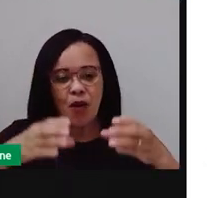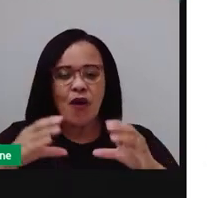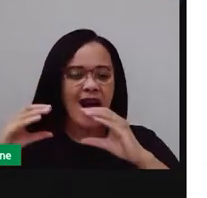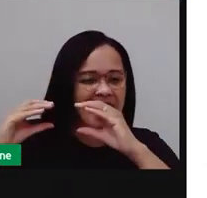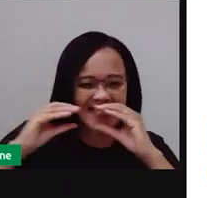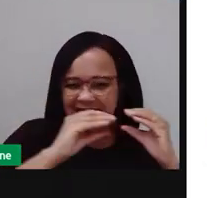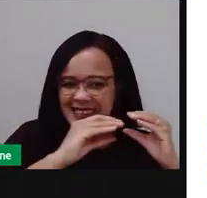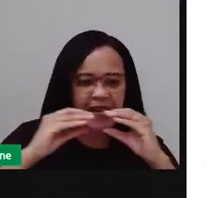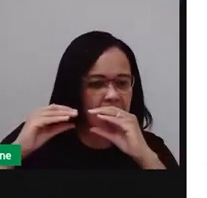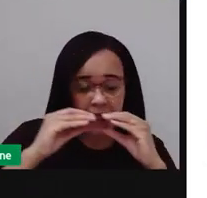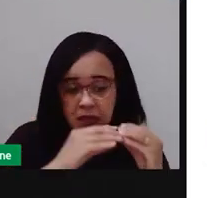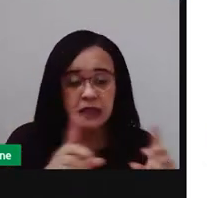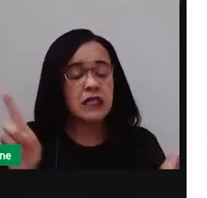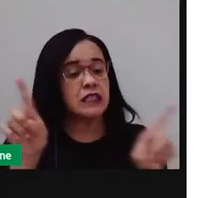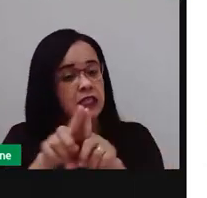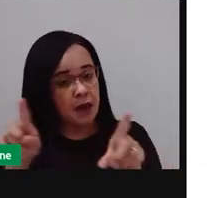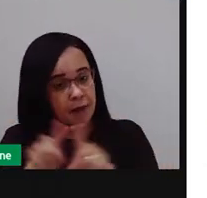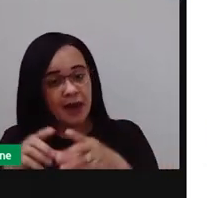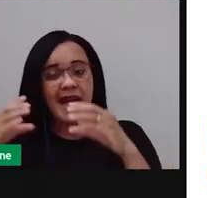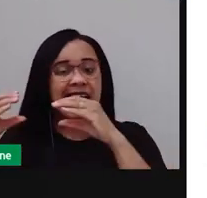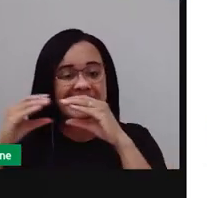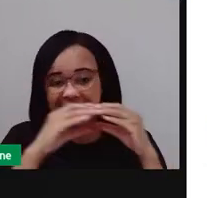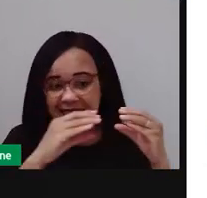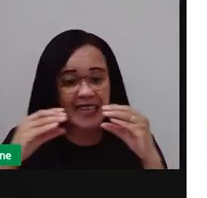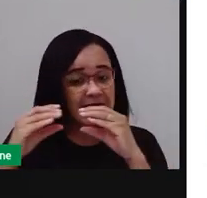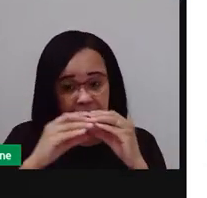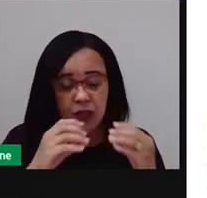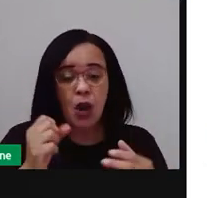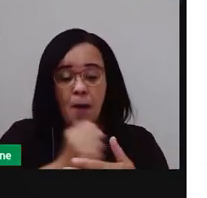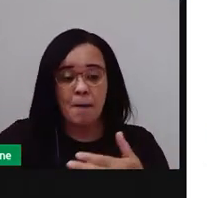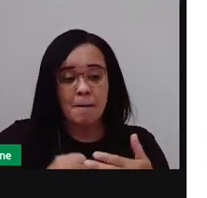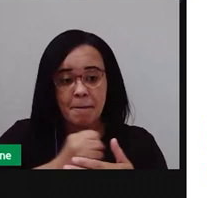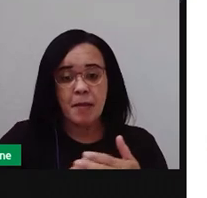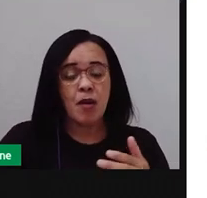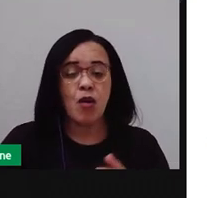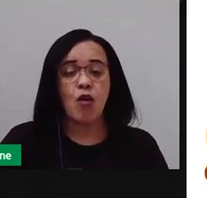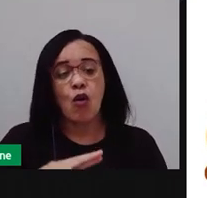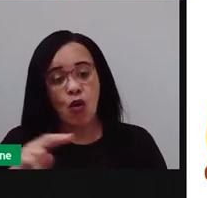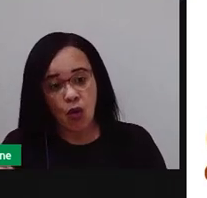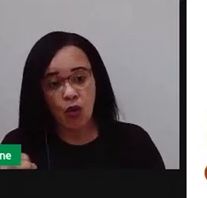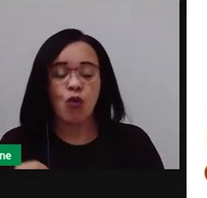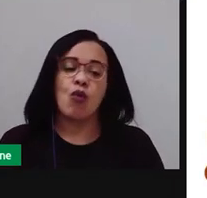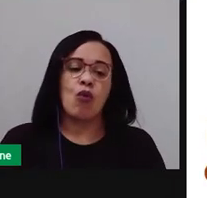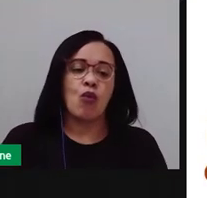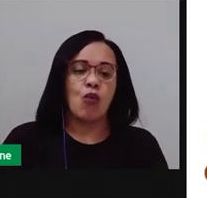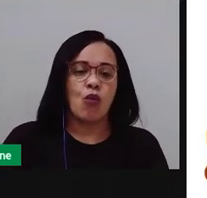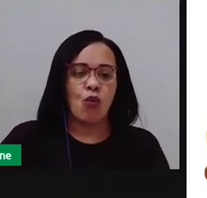milho que pode ser cozido, pode ser assado, pamonha,